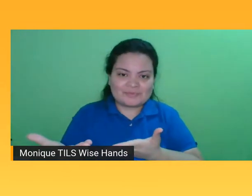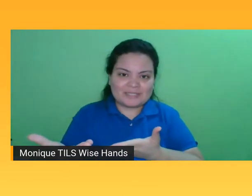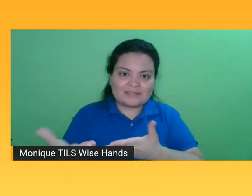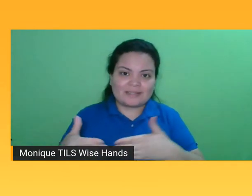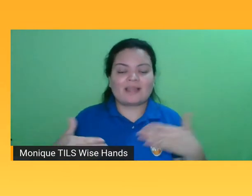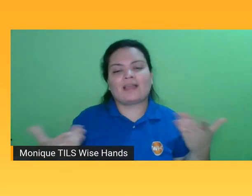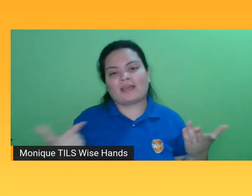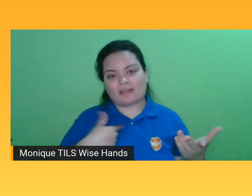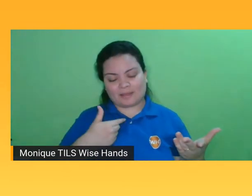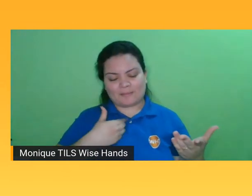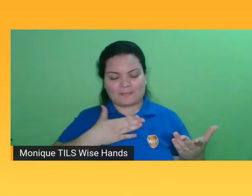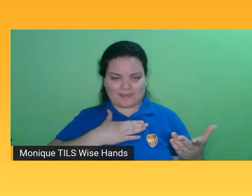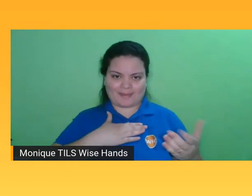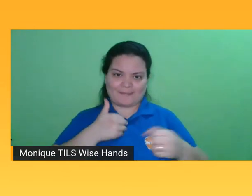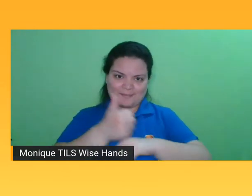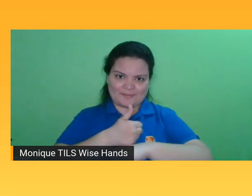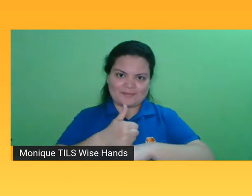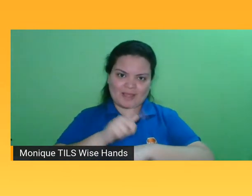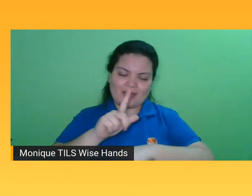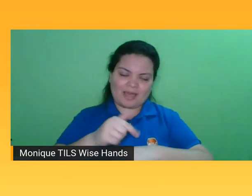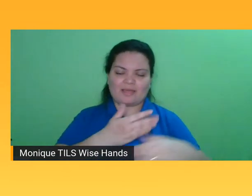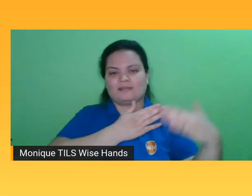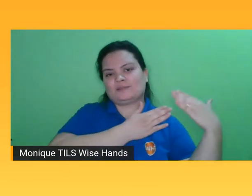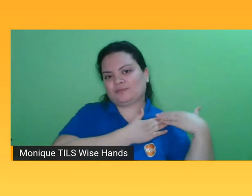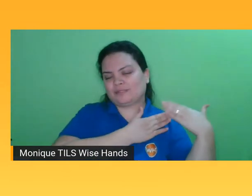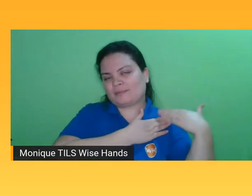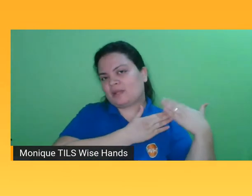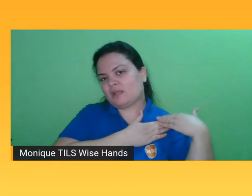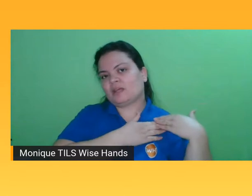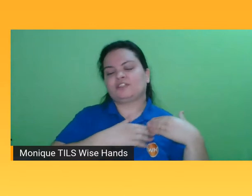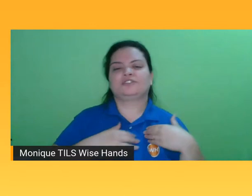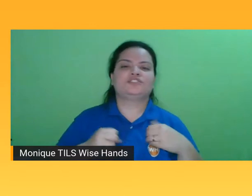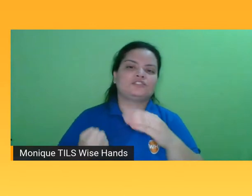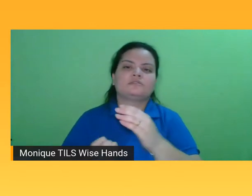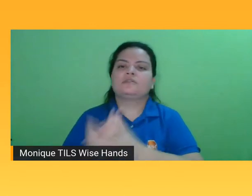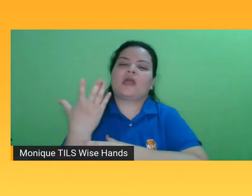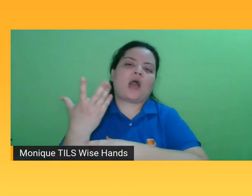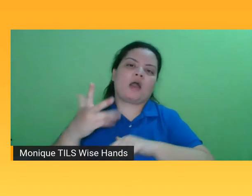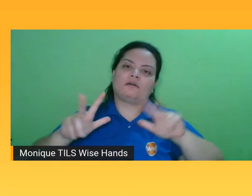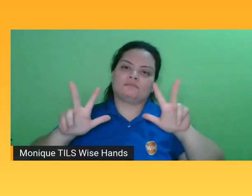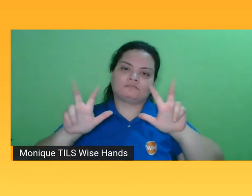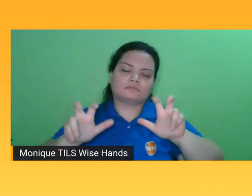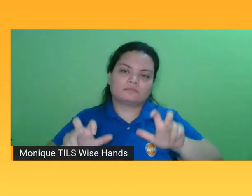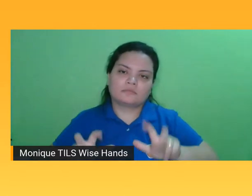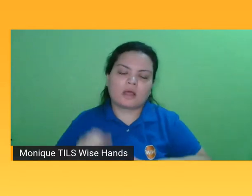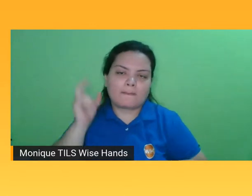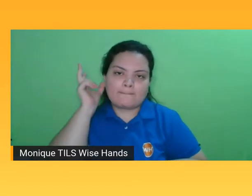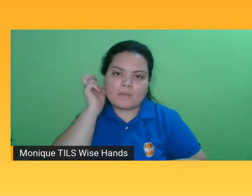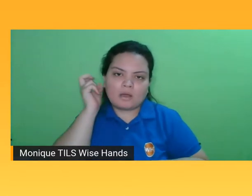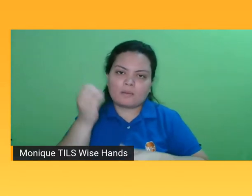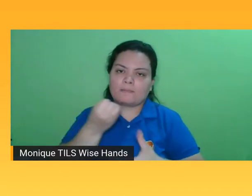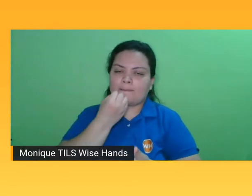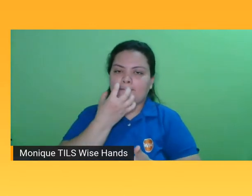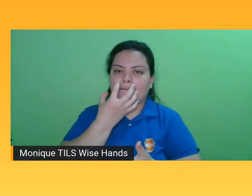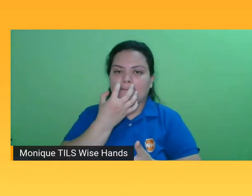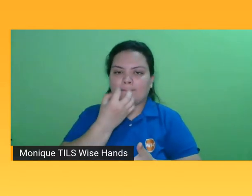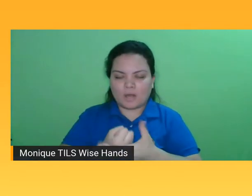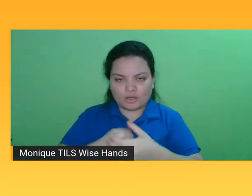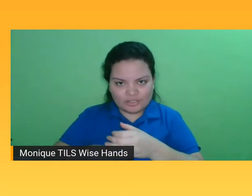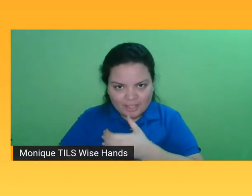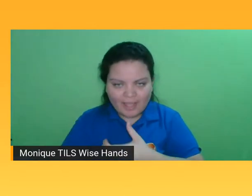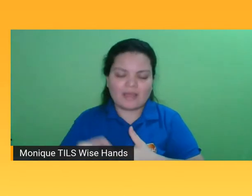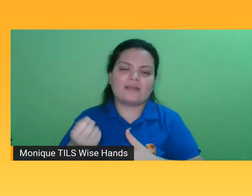obras que são exclusivas para áudio, áudios séries, podcasts, audiodramas, que são criados do autor